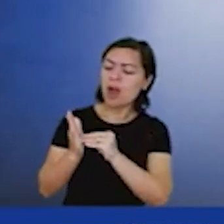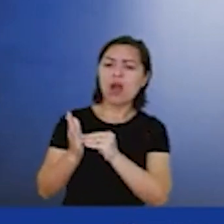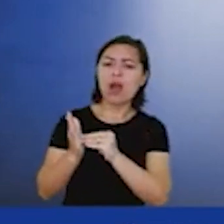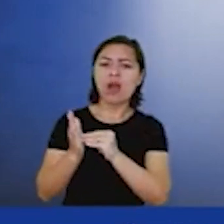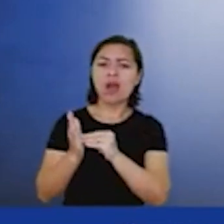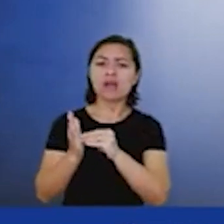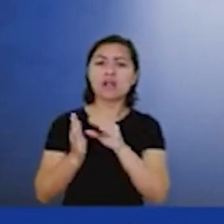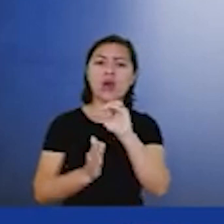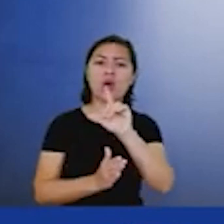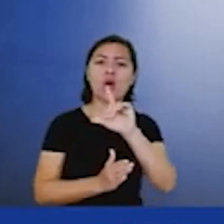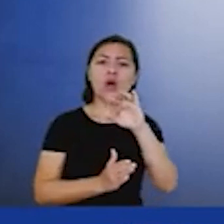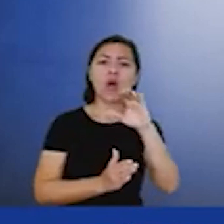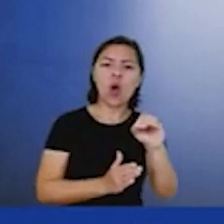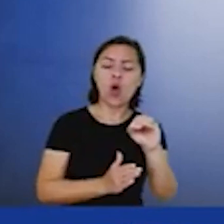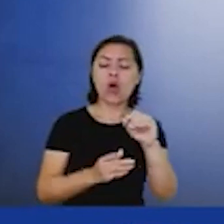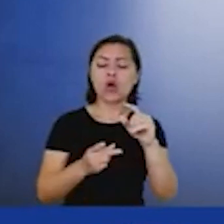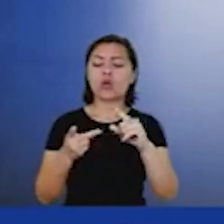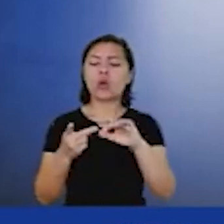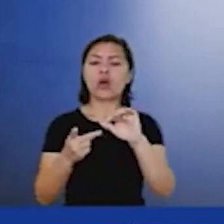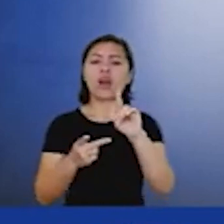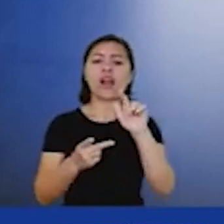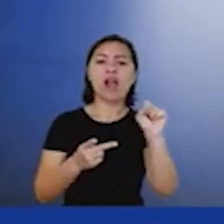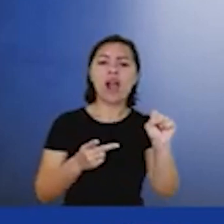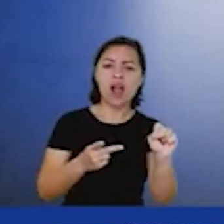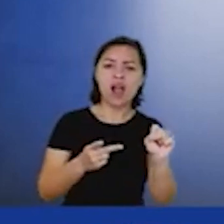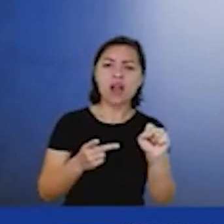seu arcabouço regulatório,